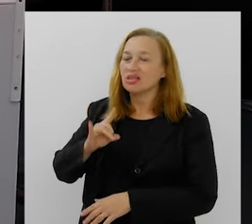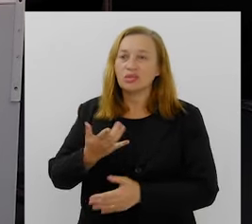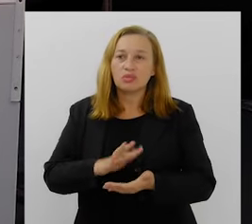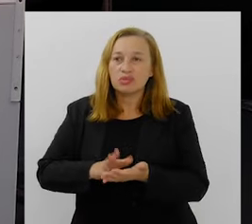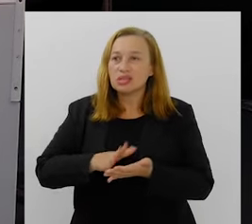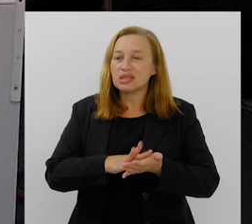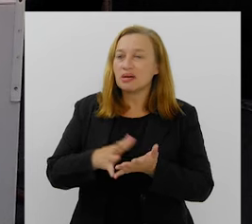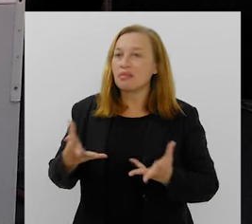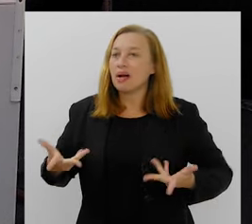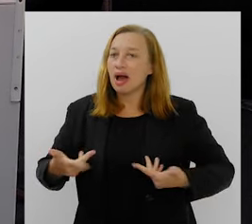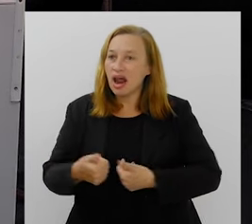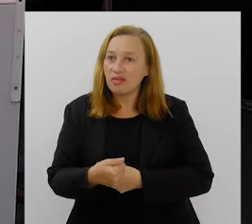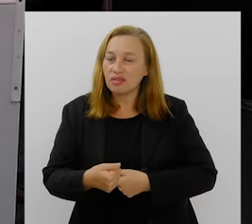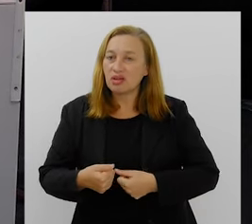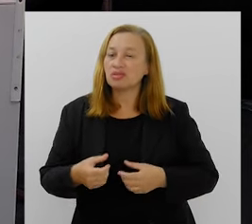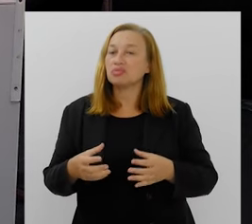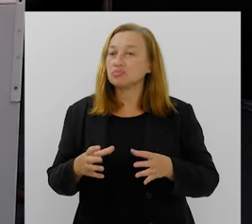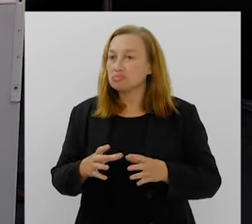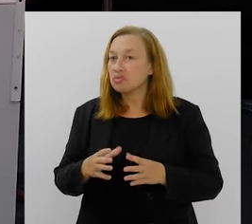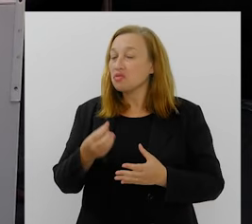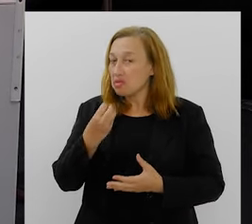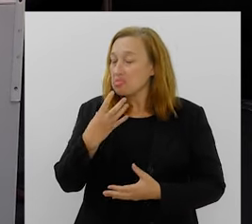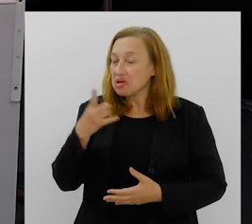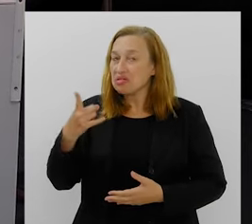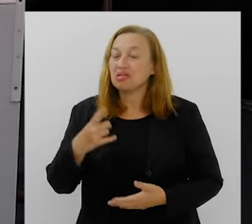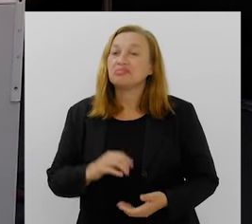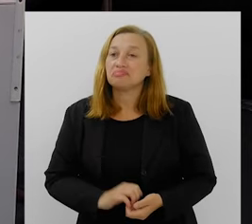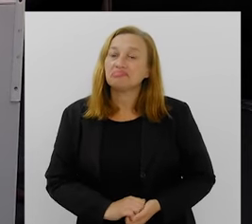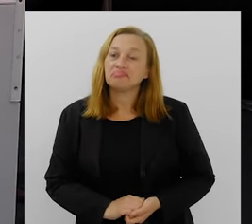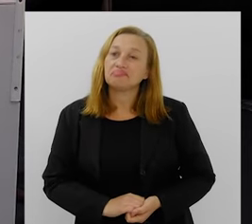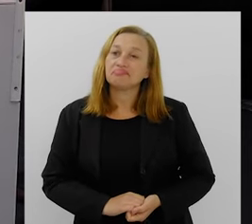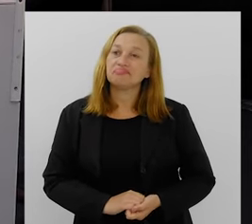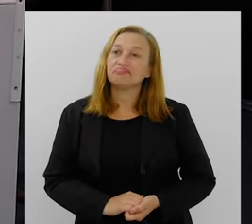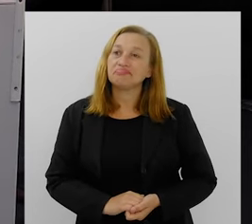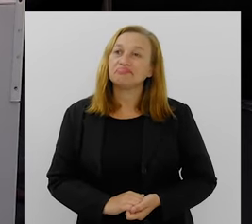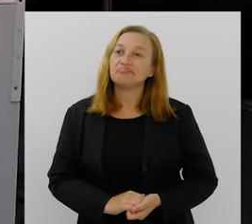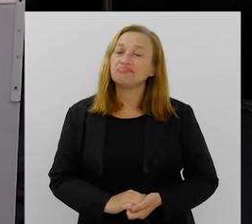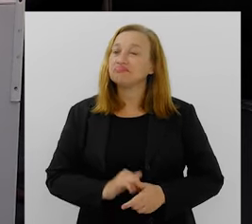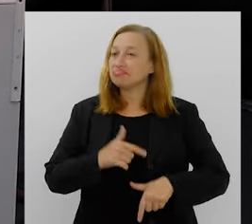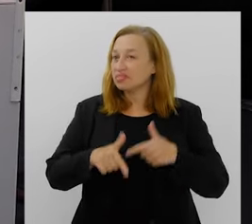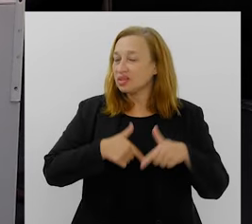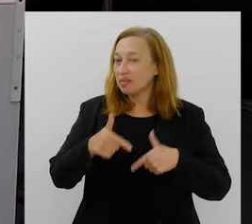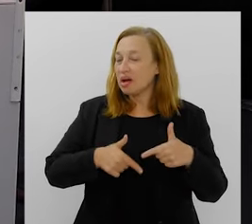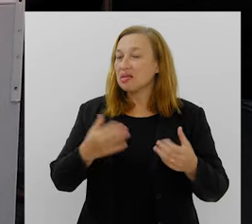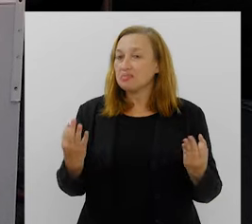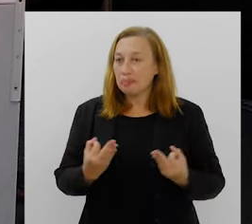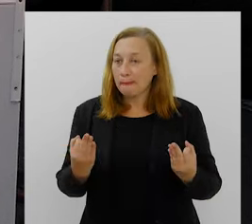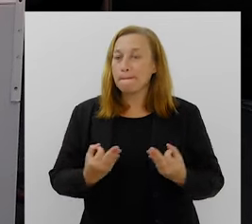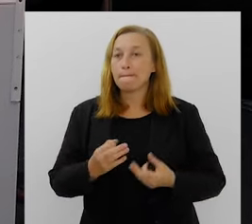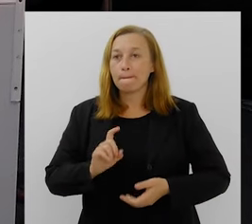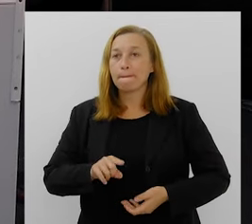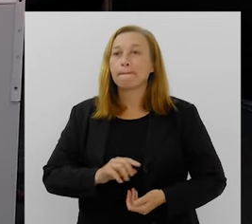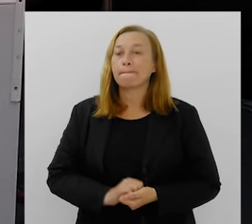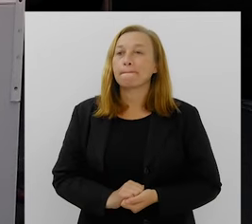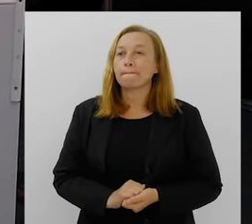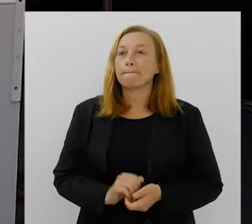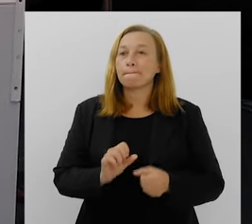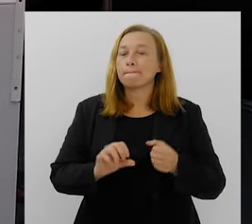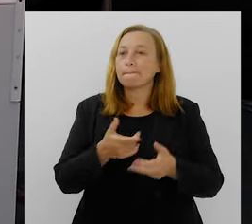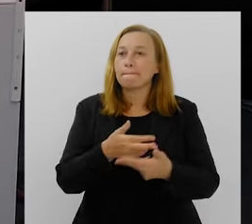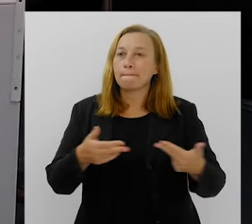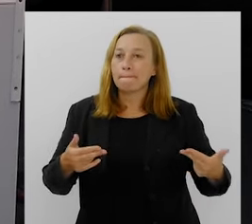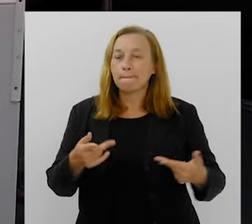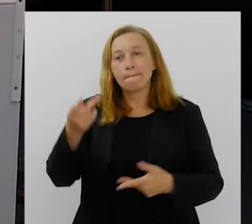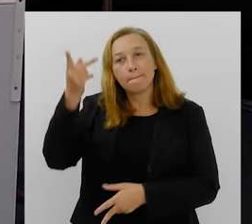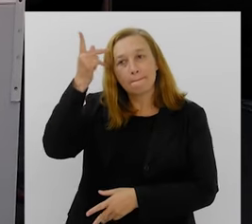maravilhoso. Acho que ela veio bem, né? Veio muito. E foi, assim, um trabalho bem gratificante, né? Eu trazia muita